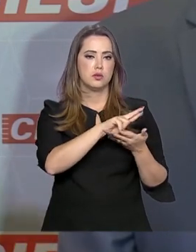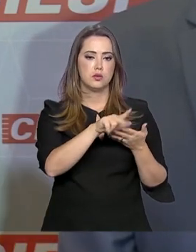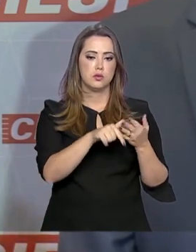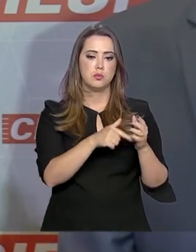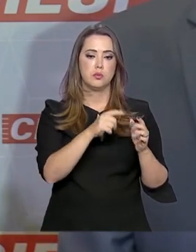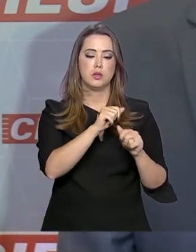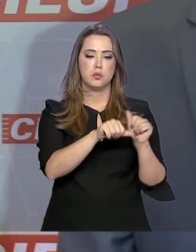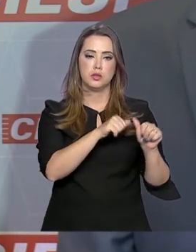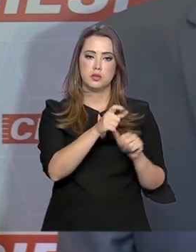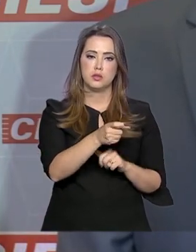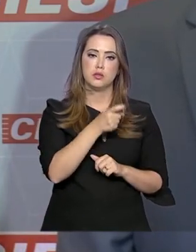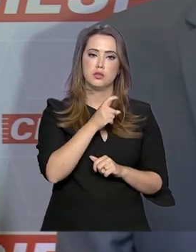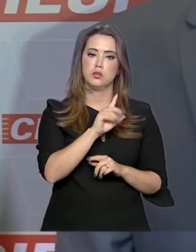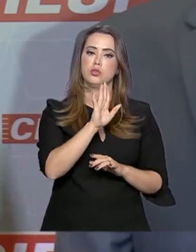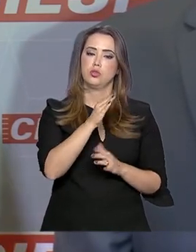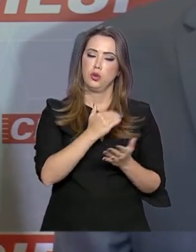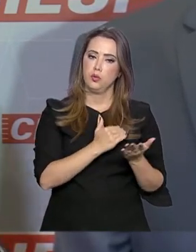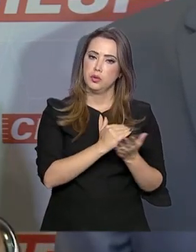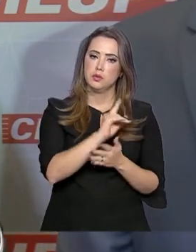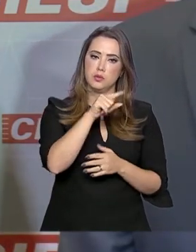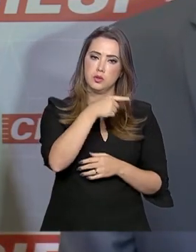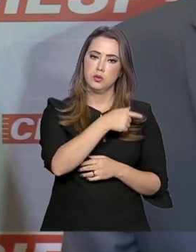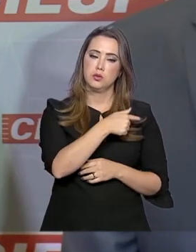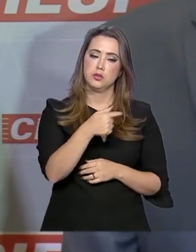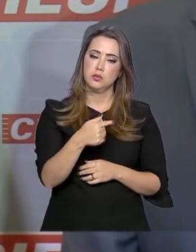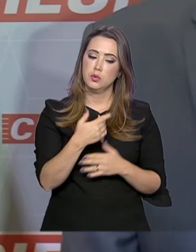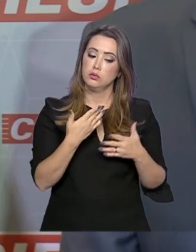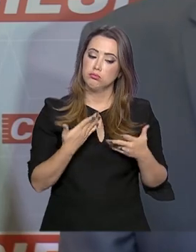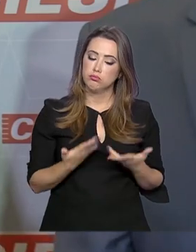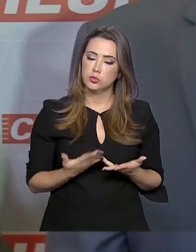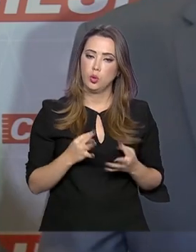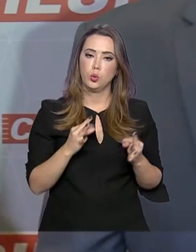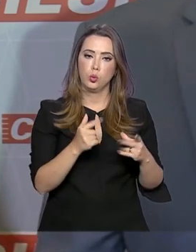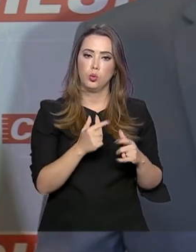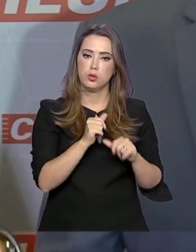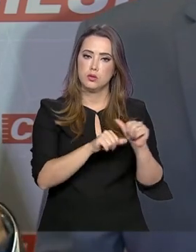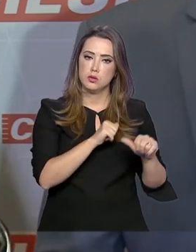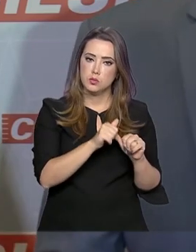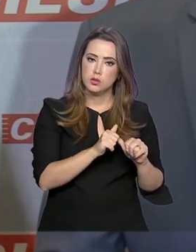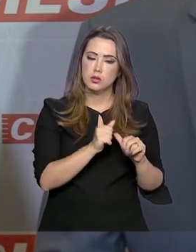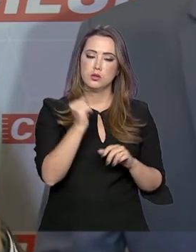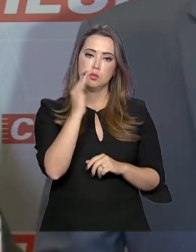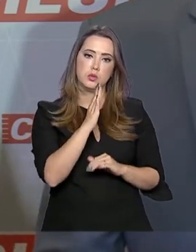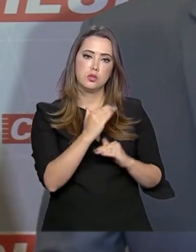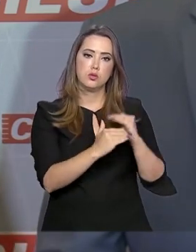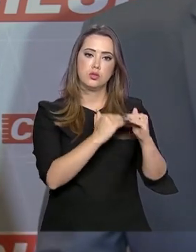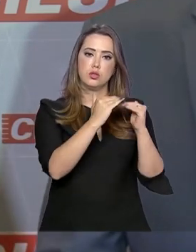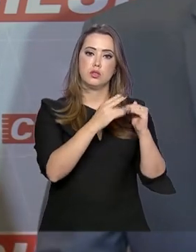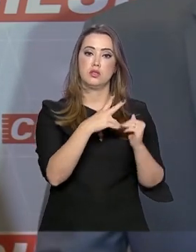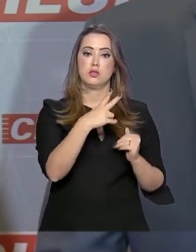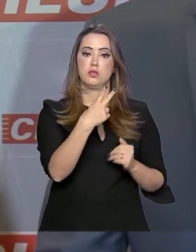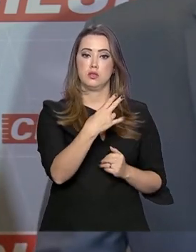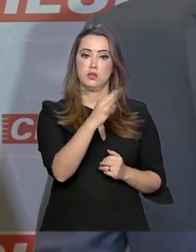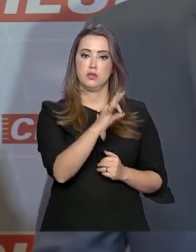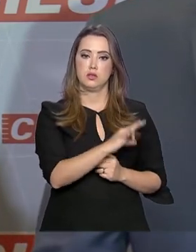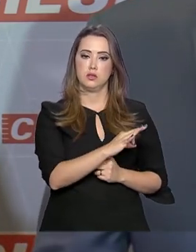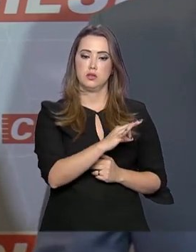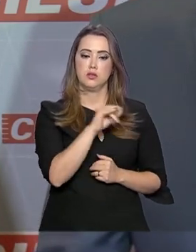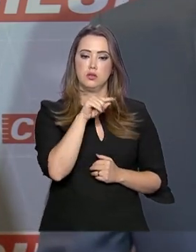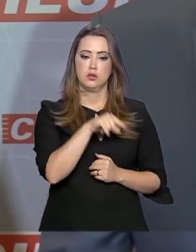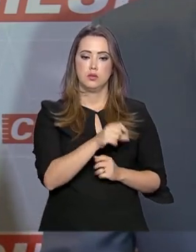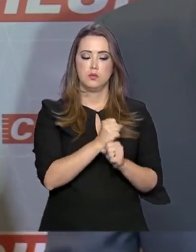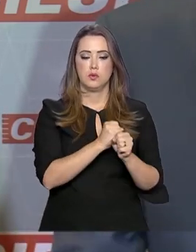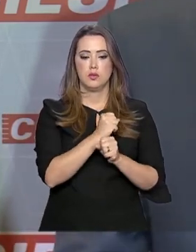semana que vem, já começamos a entrar com a tributária. Então, as reformas seguindo, o Brasil já cresce 2%, pelo menos, nesse